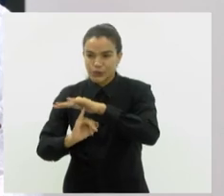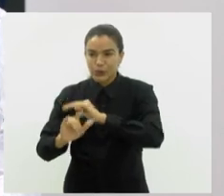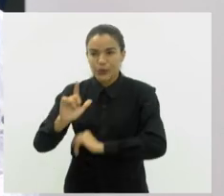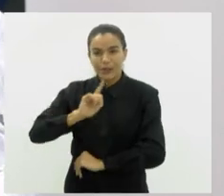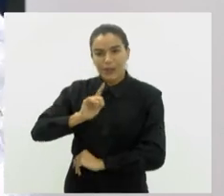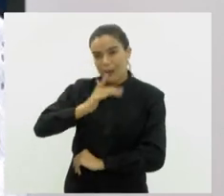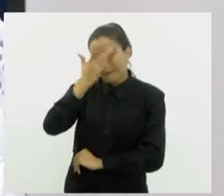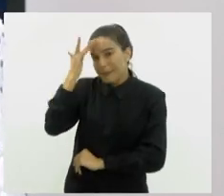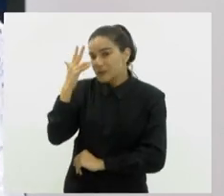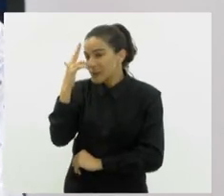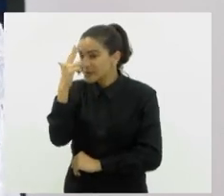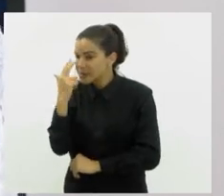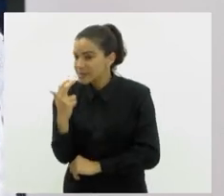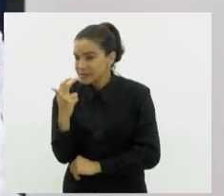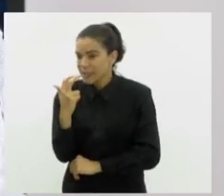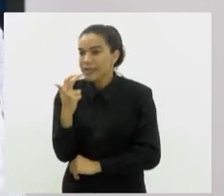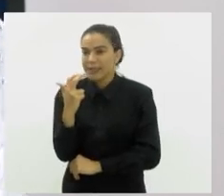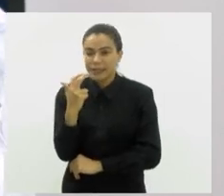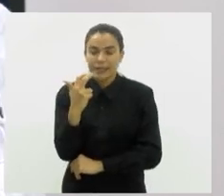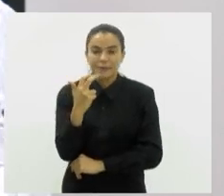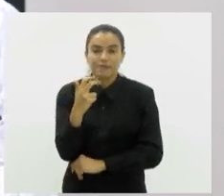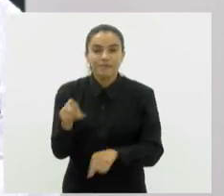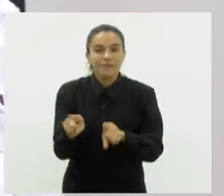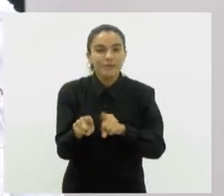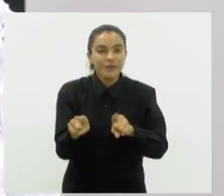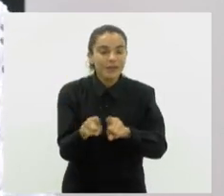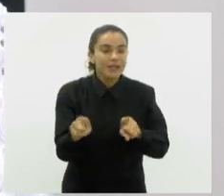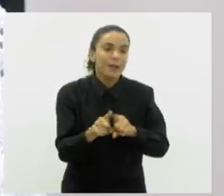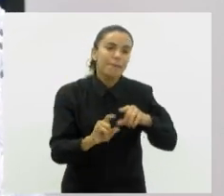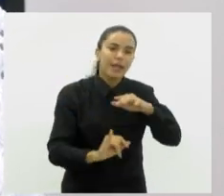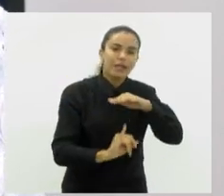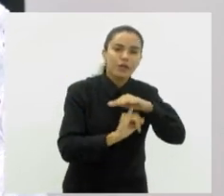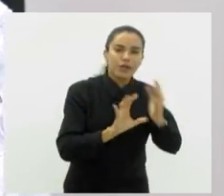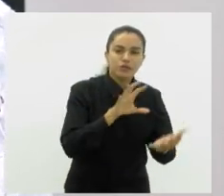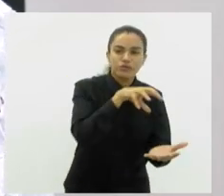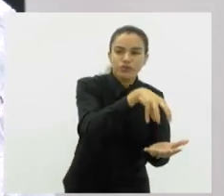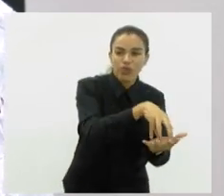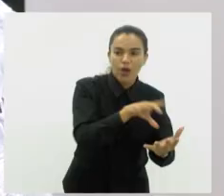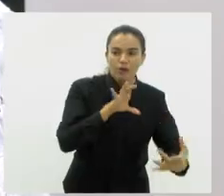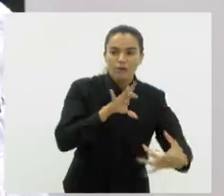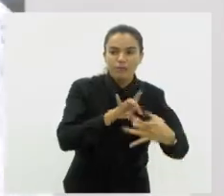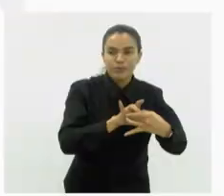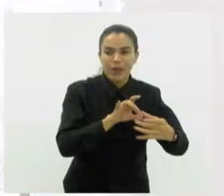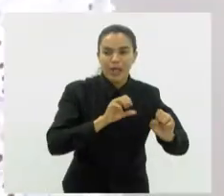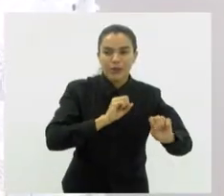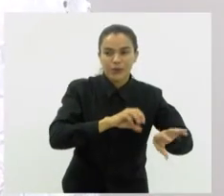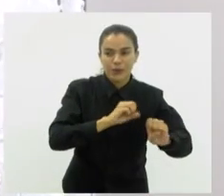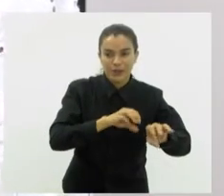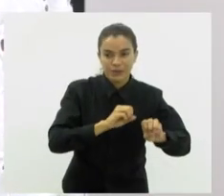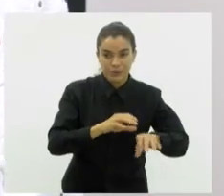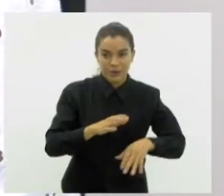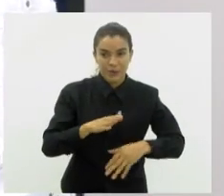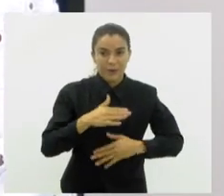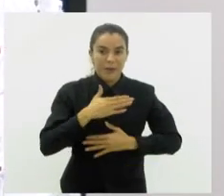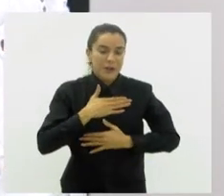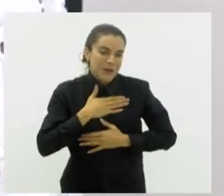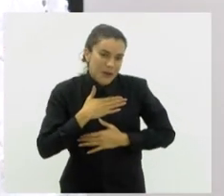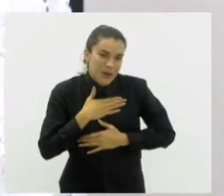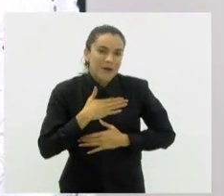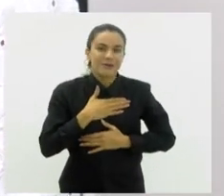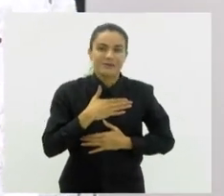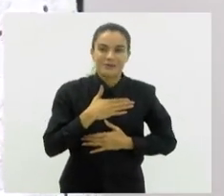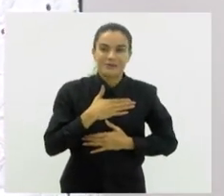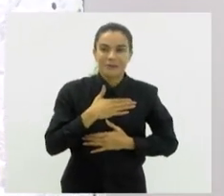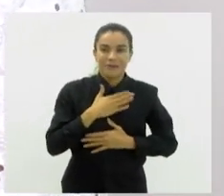pessoa cega e também para os órgãos vinculados à educação. Para nós, é simplesmente uma